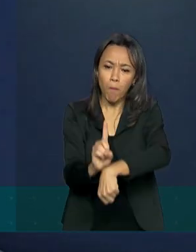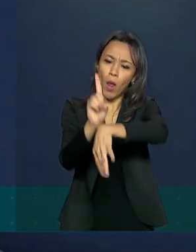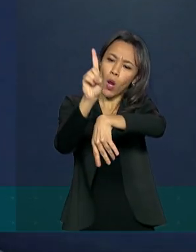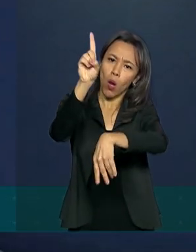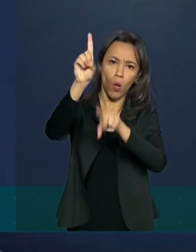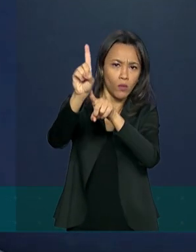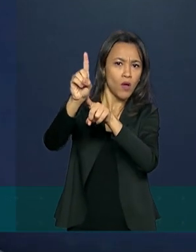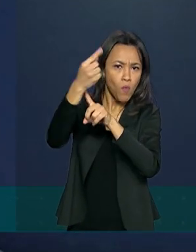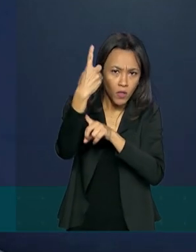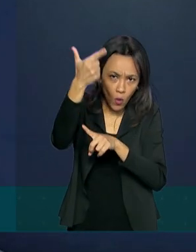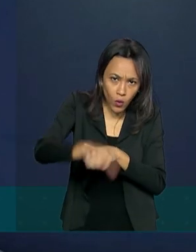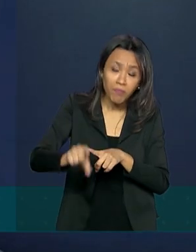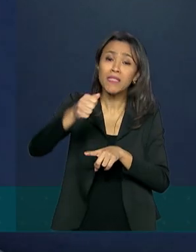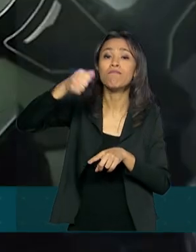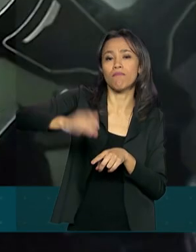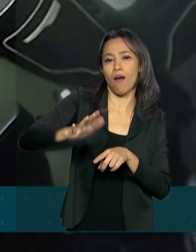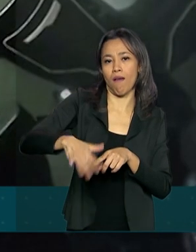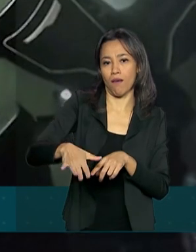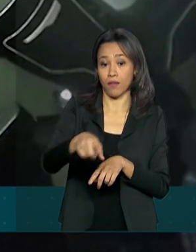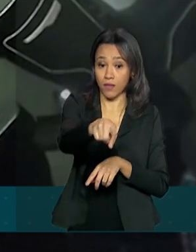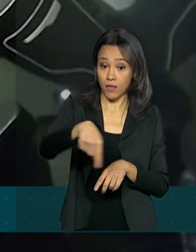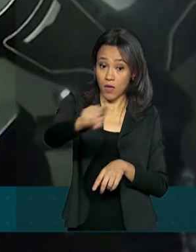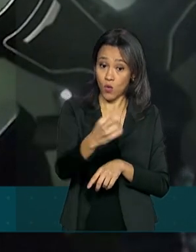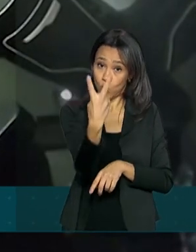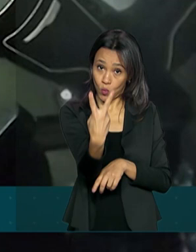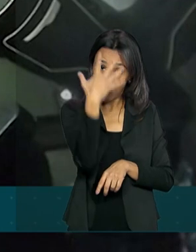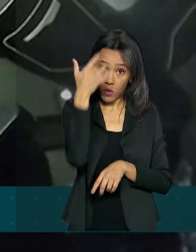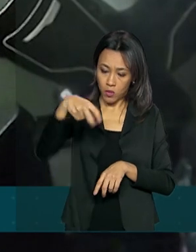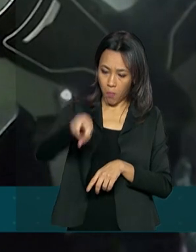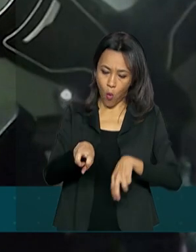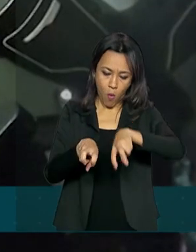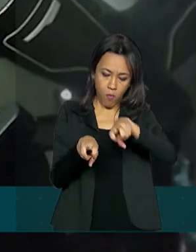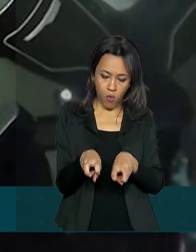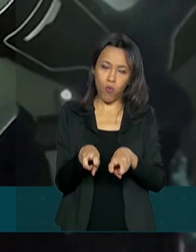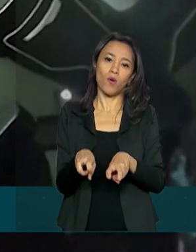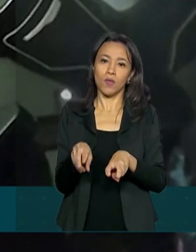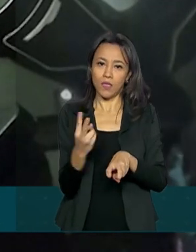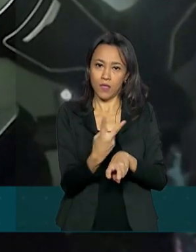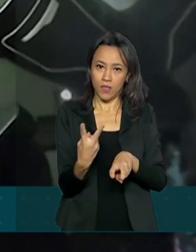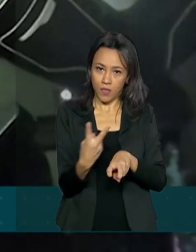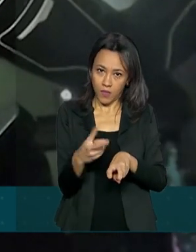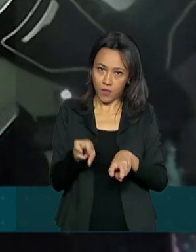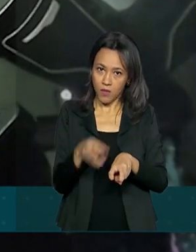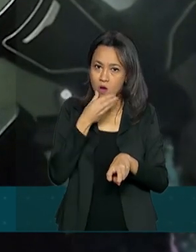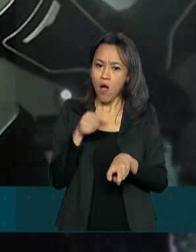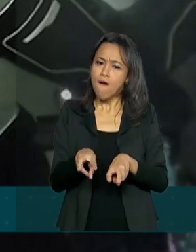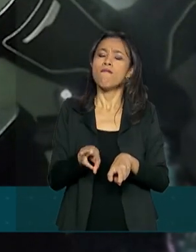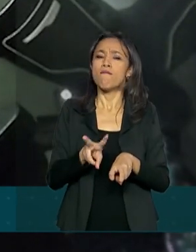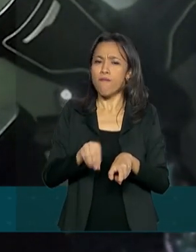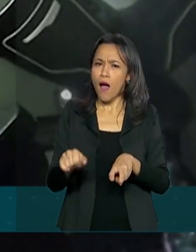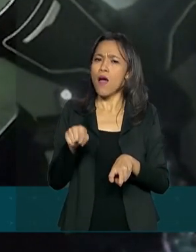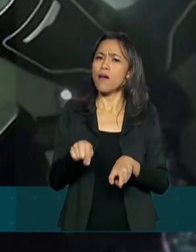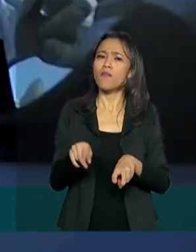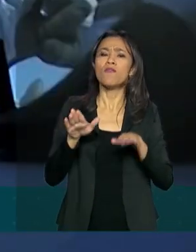viagens espaciais mais baratas. Os astronautas veteranos da NASA, Douglas Hurley e Robert Behnken, vão passar